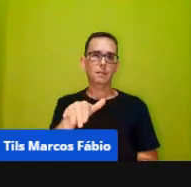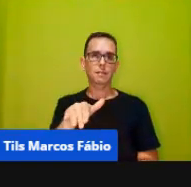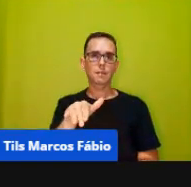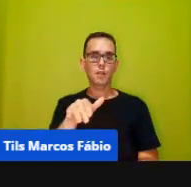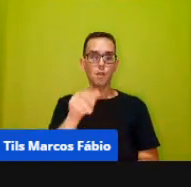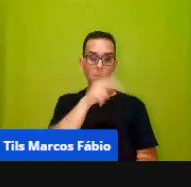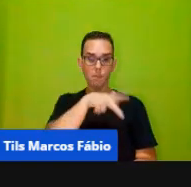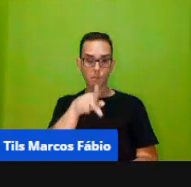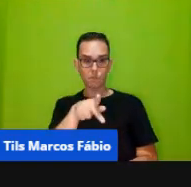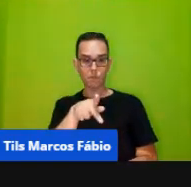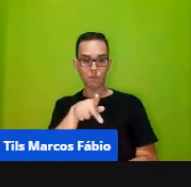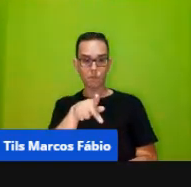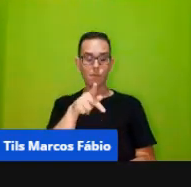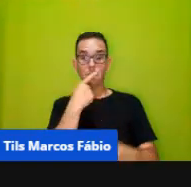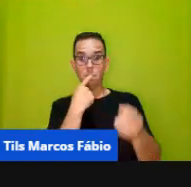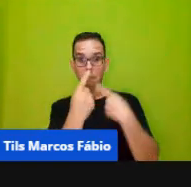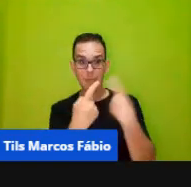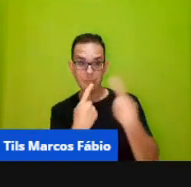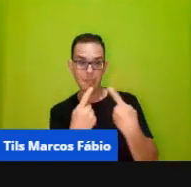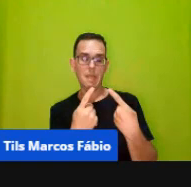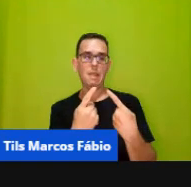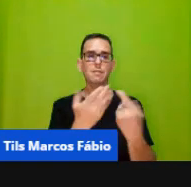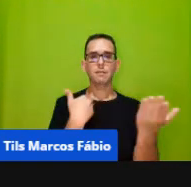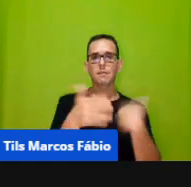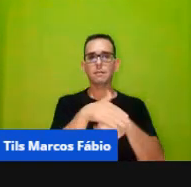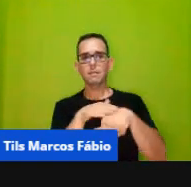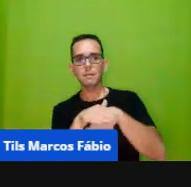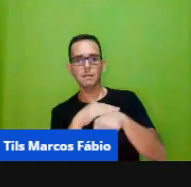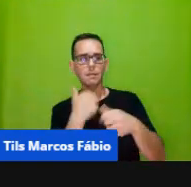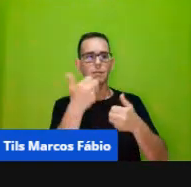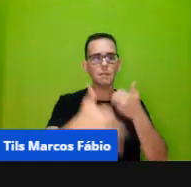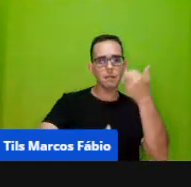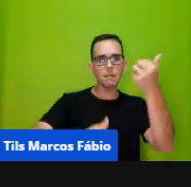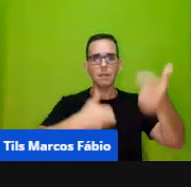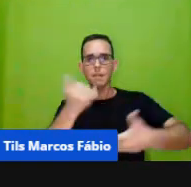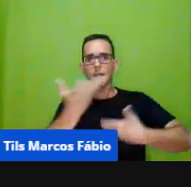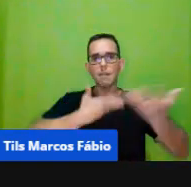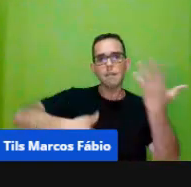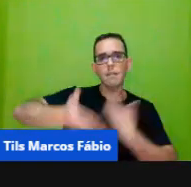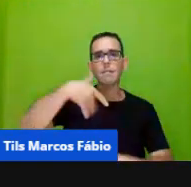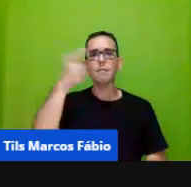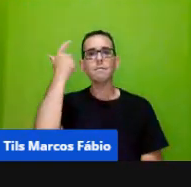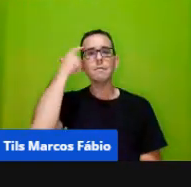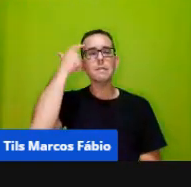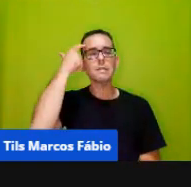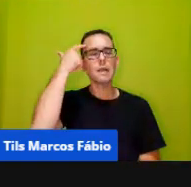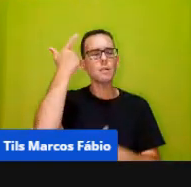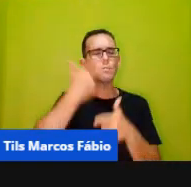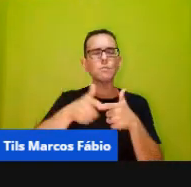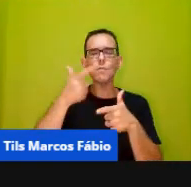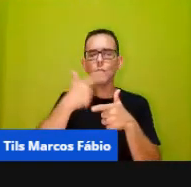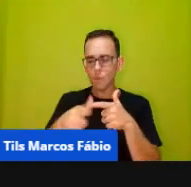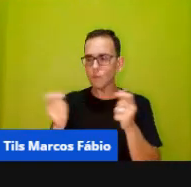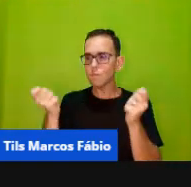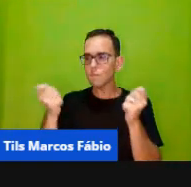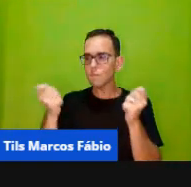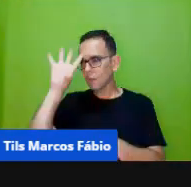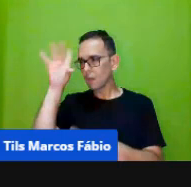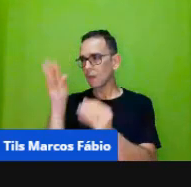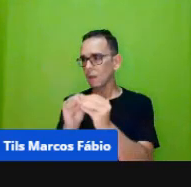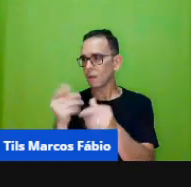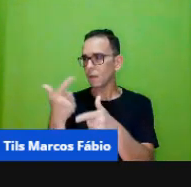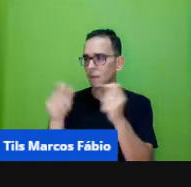comentários, né, pra fazer com as crianças, pra pensar num problema ser resolvido, ele formula